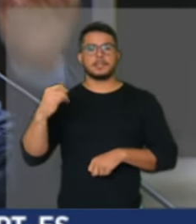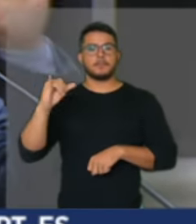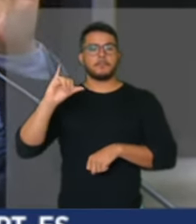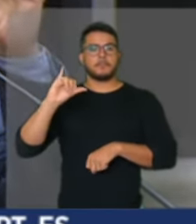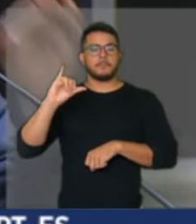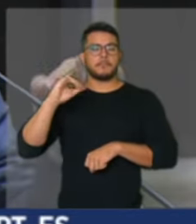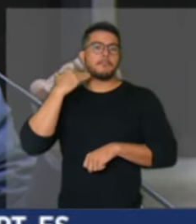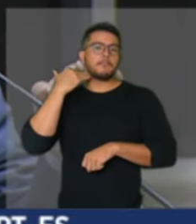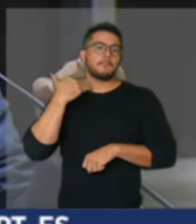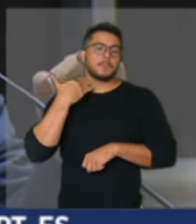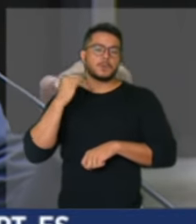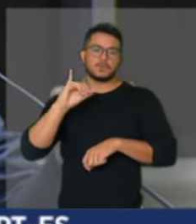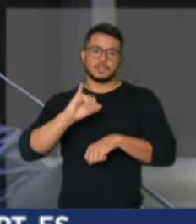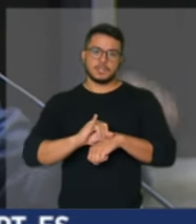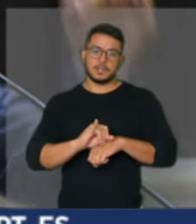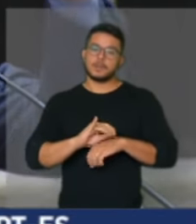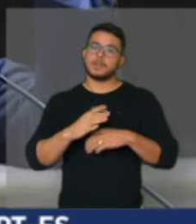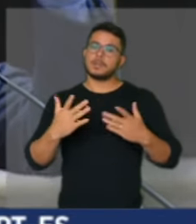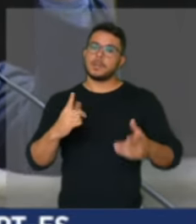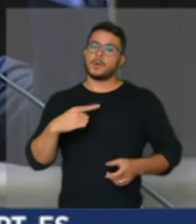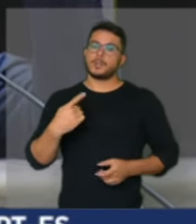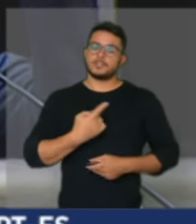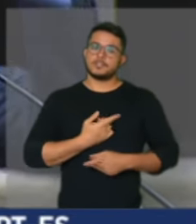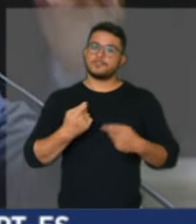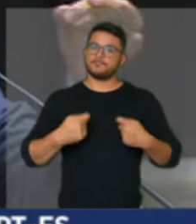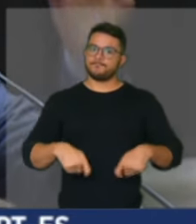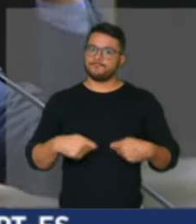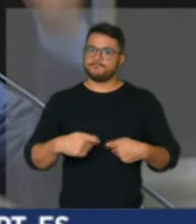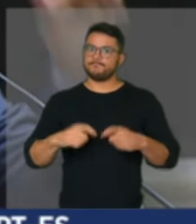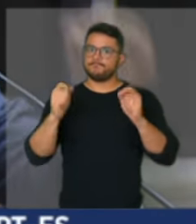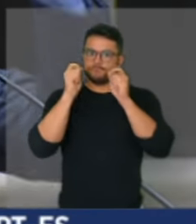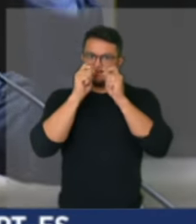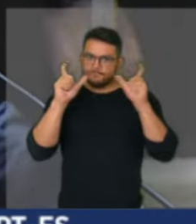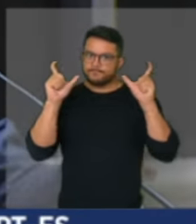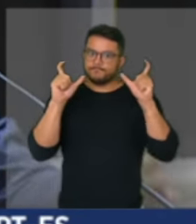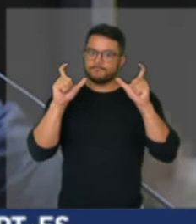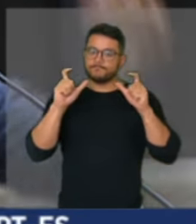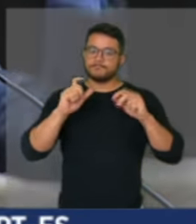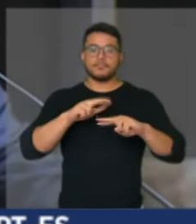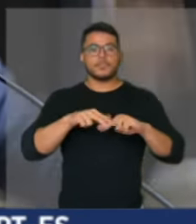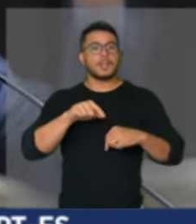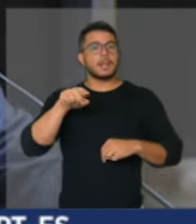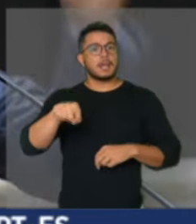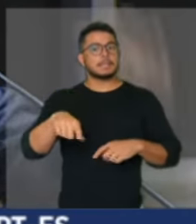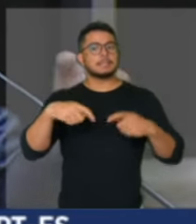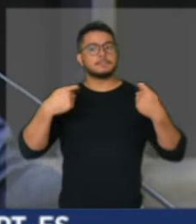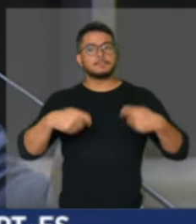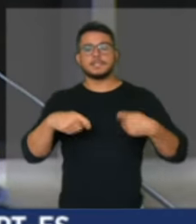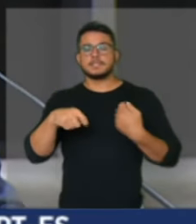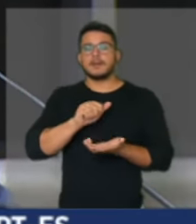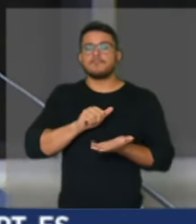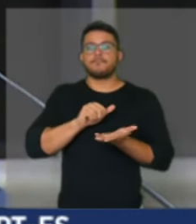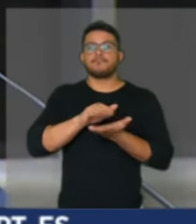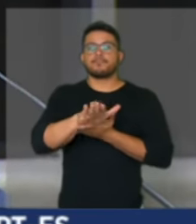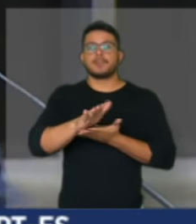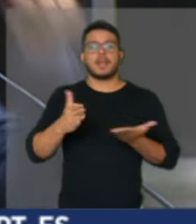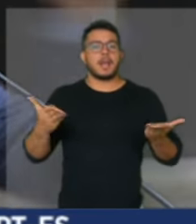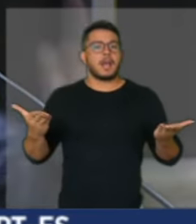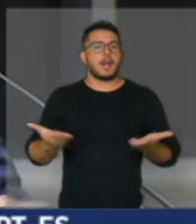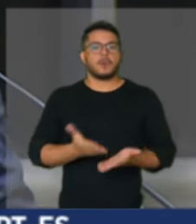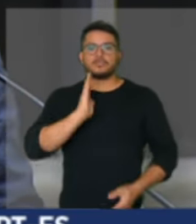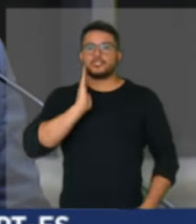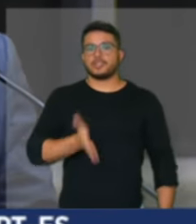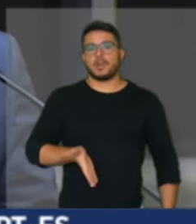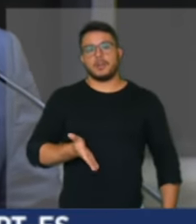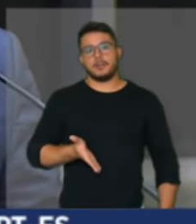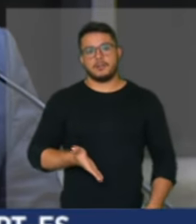elevar o tom porque eles precisariam sair dos seus cargos imediatamente é um